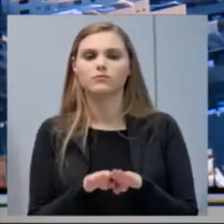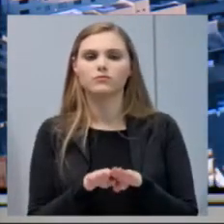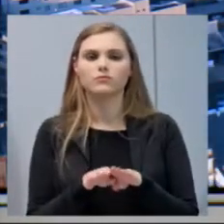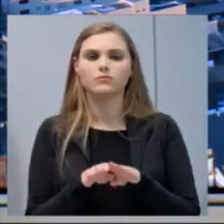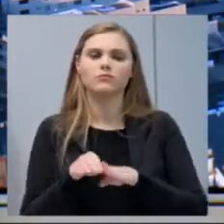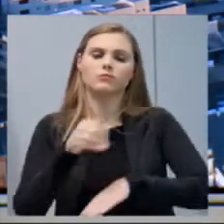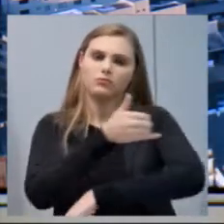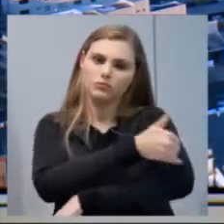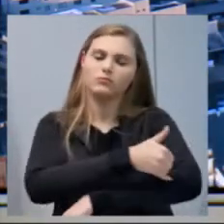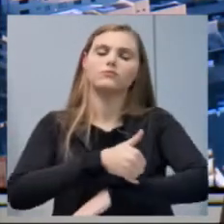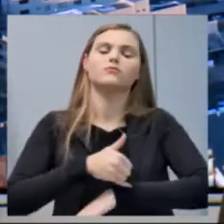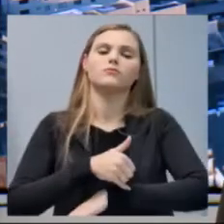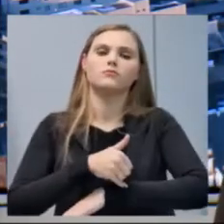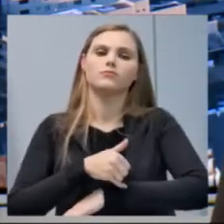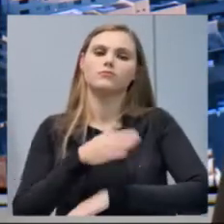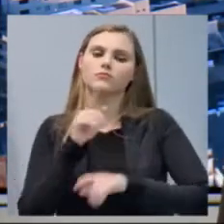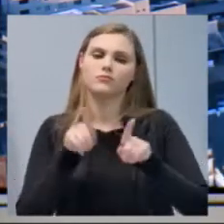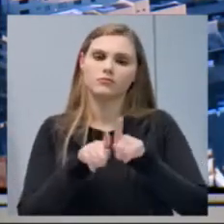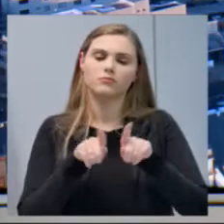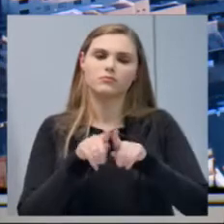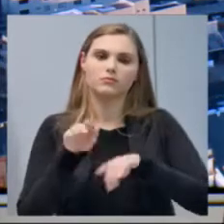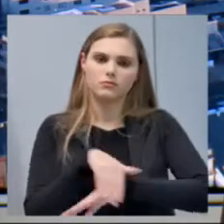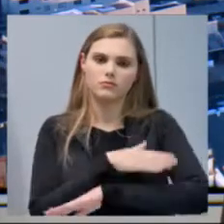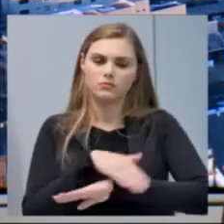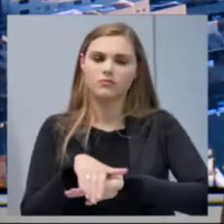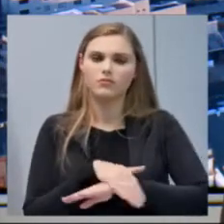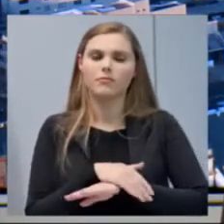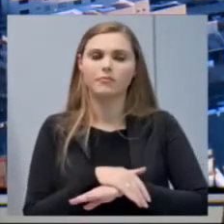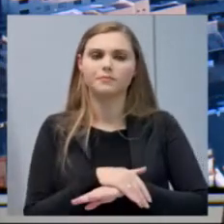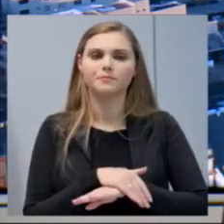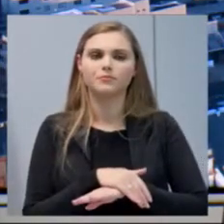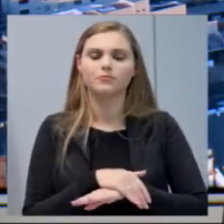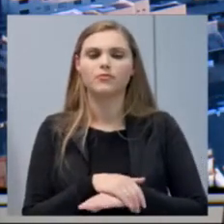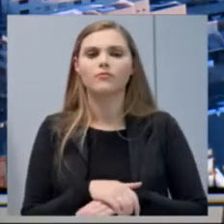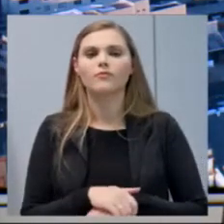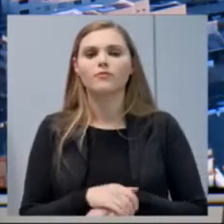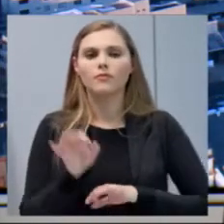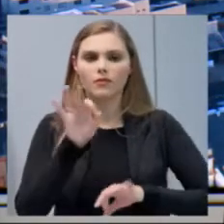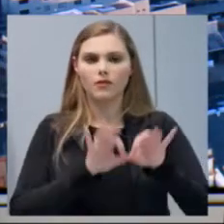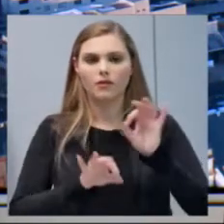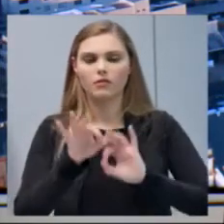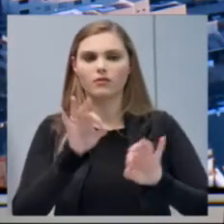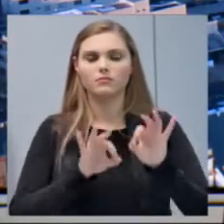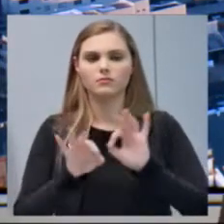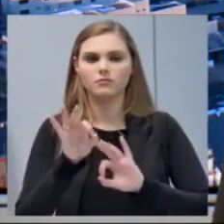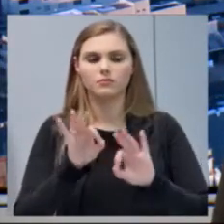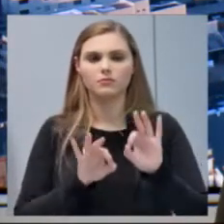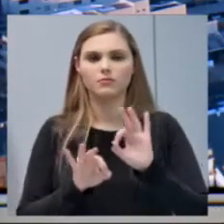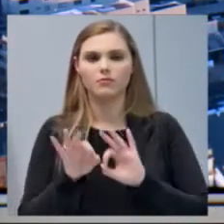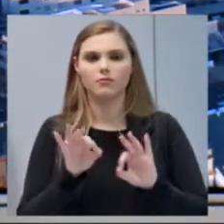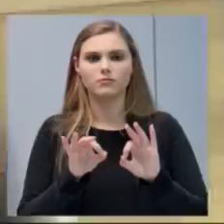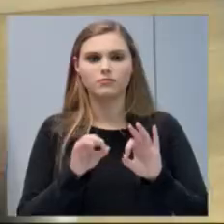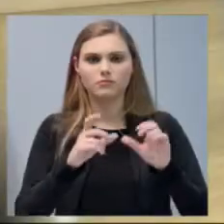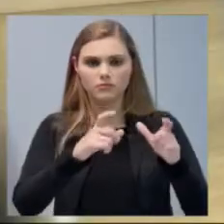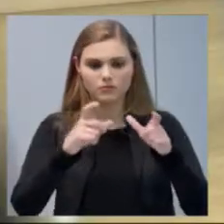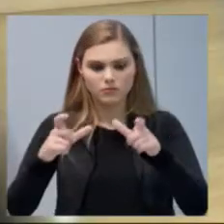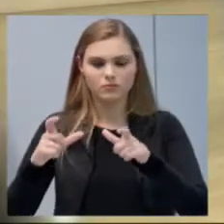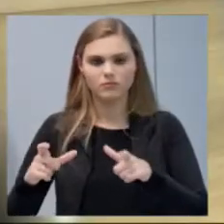pavimentação asfáltica naquelas localidades e a regularização de algumas áreas que existem algumas